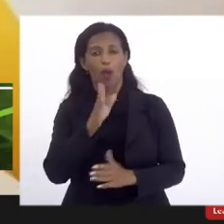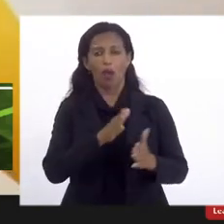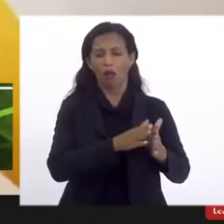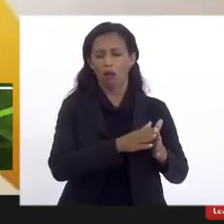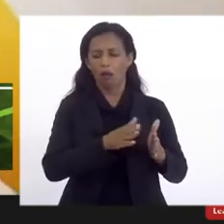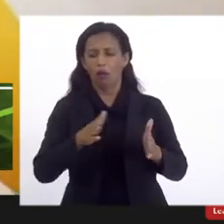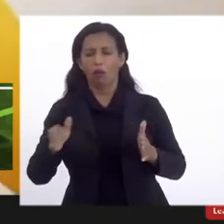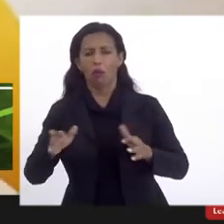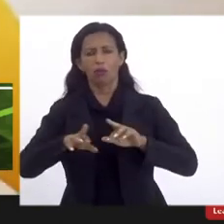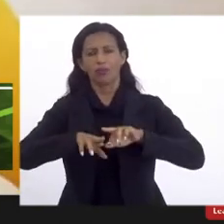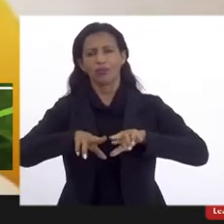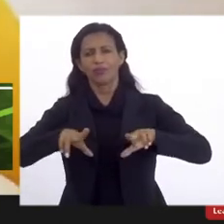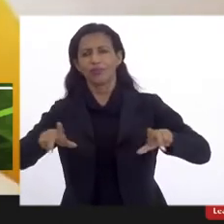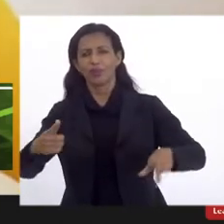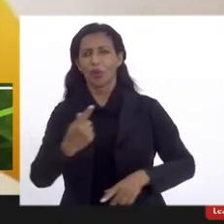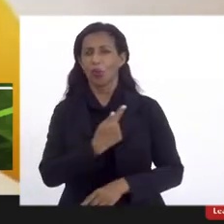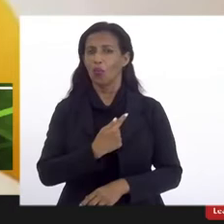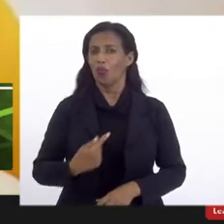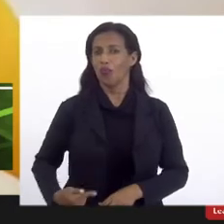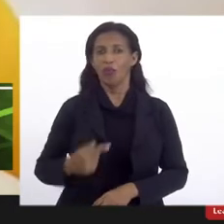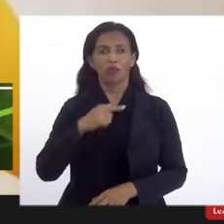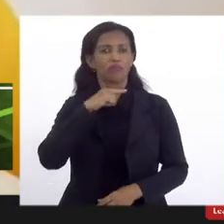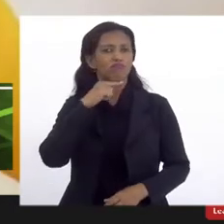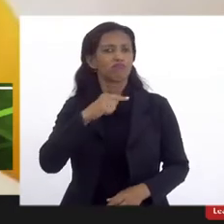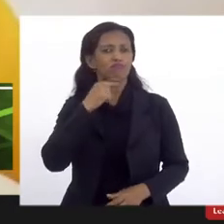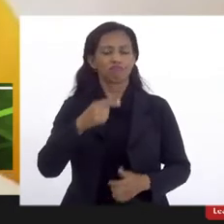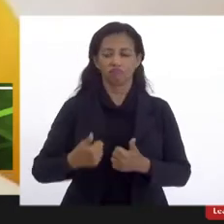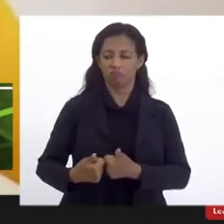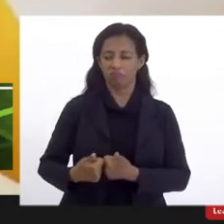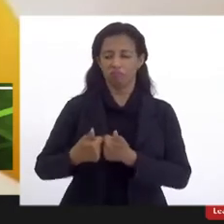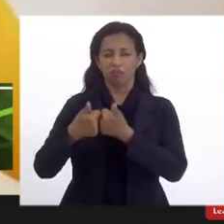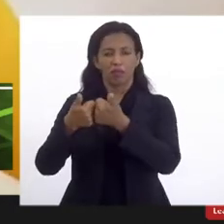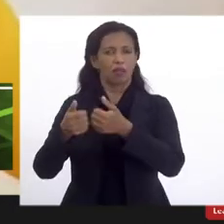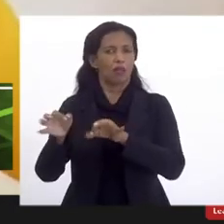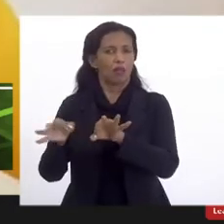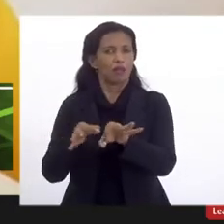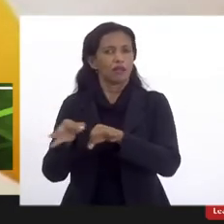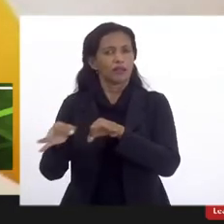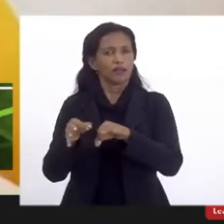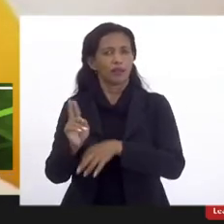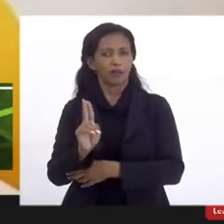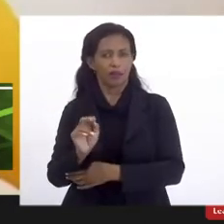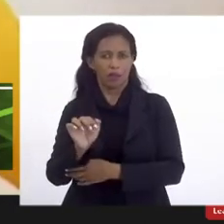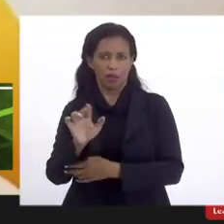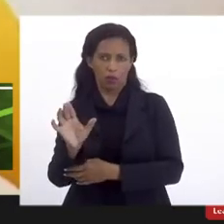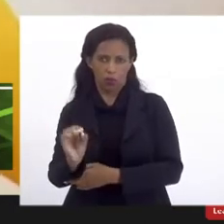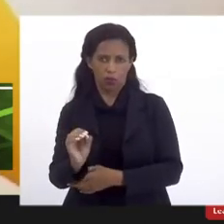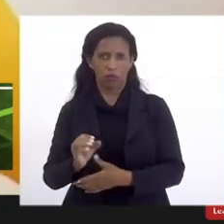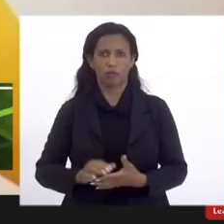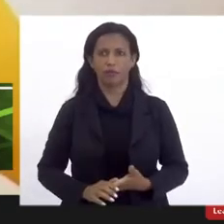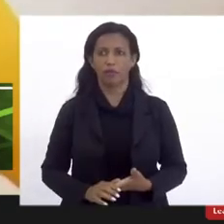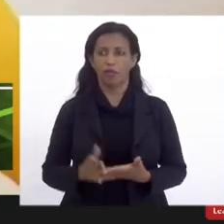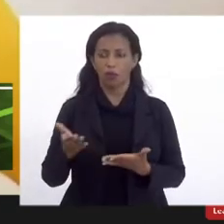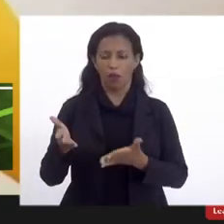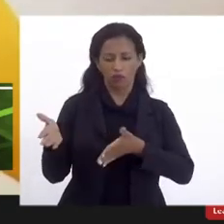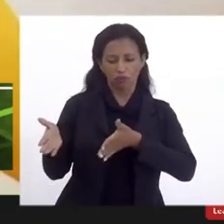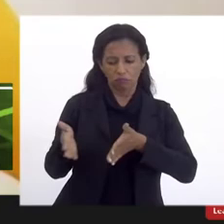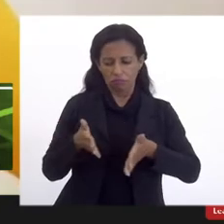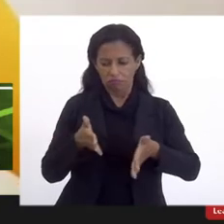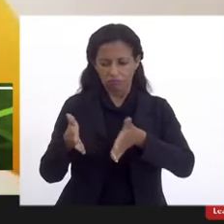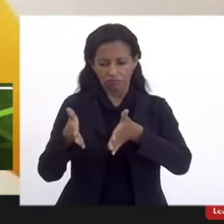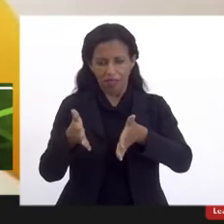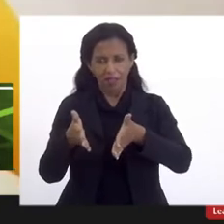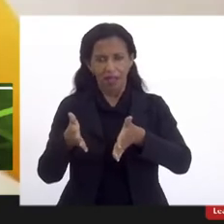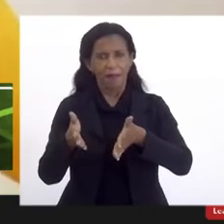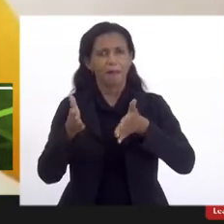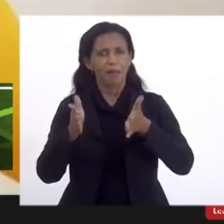longo de diversos governos que não conseguiram melhorar as condições de funcionamento da UESO. Eu acho que esse caminho da incorporação é um